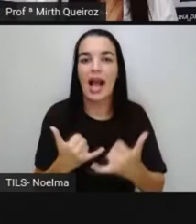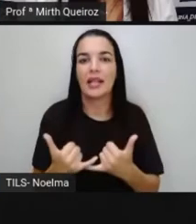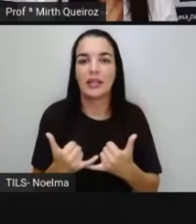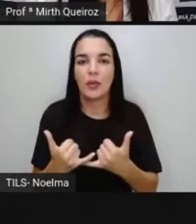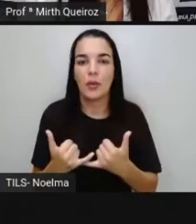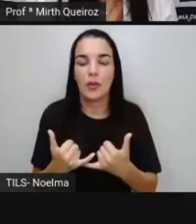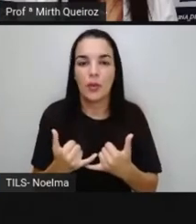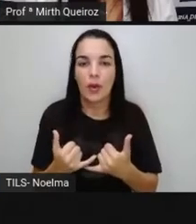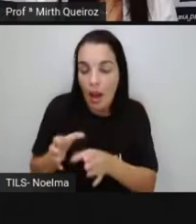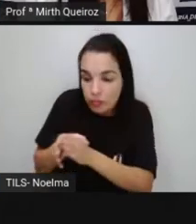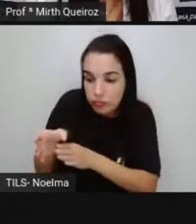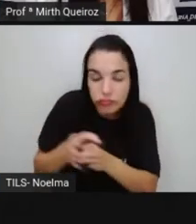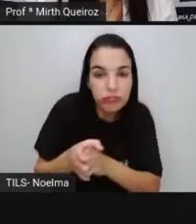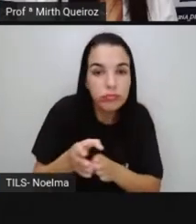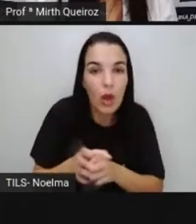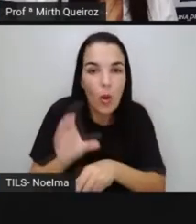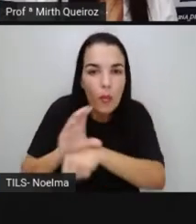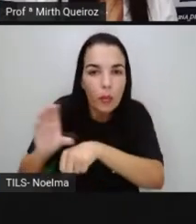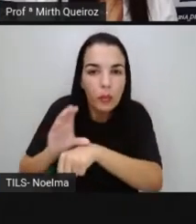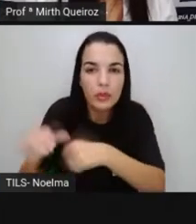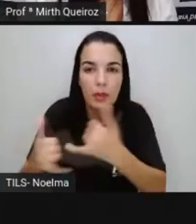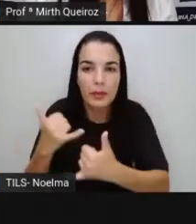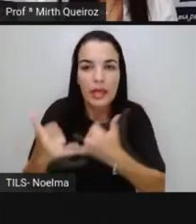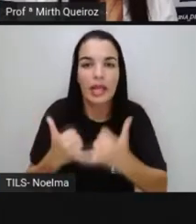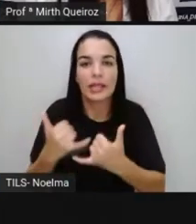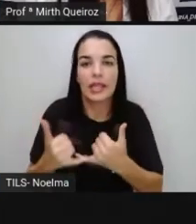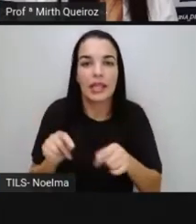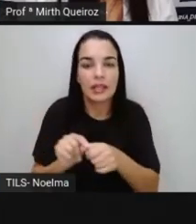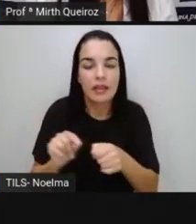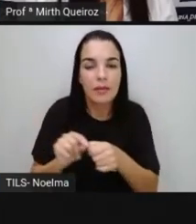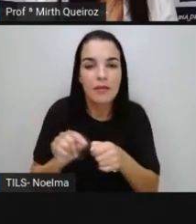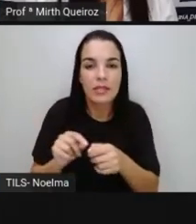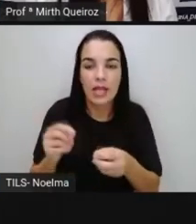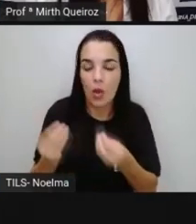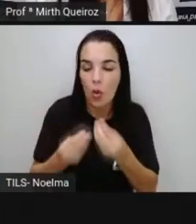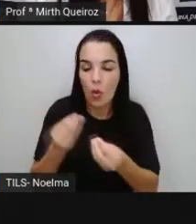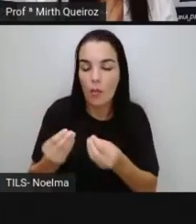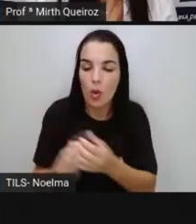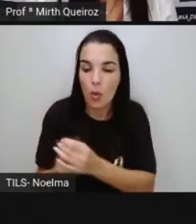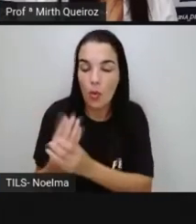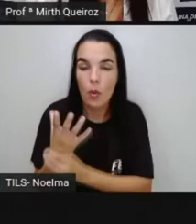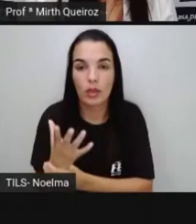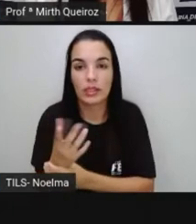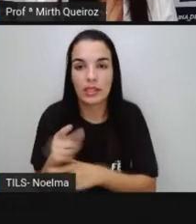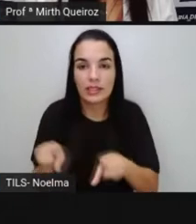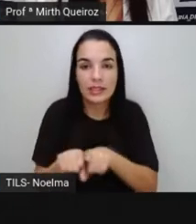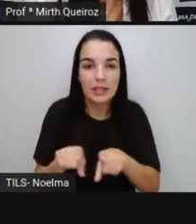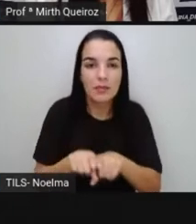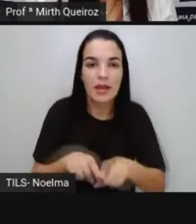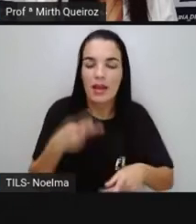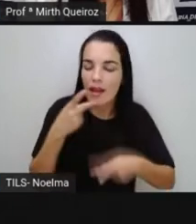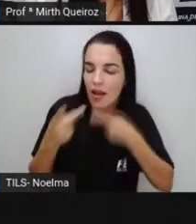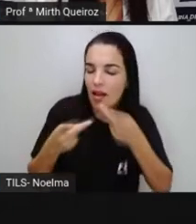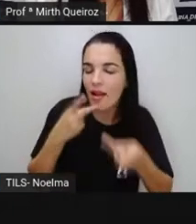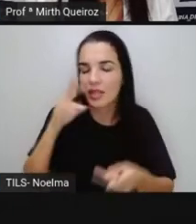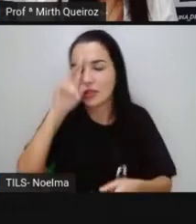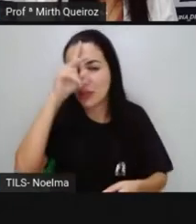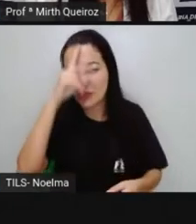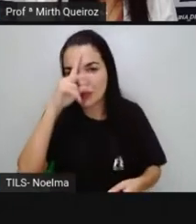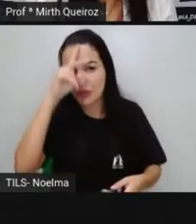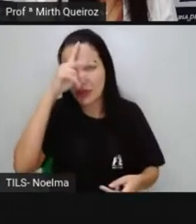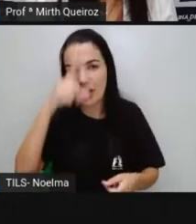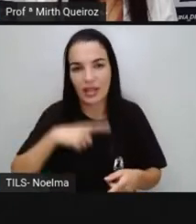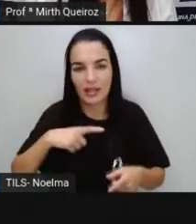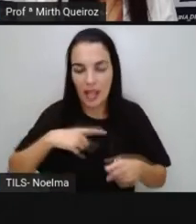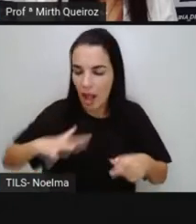de brincadeiras e confecção de brinquedos. Contadores de história, além de uma ambientação com